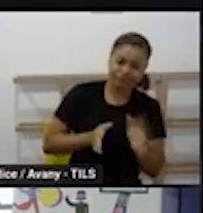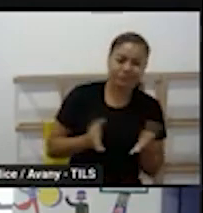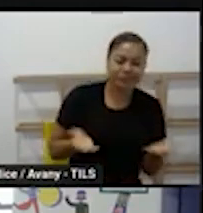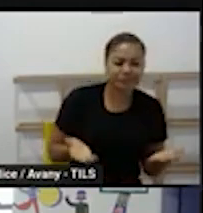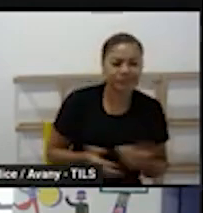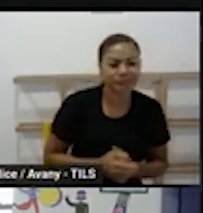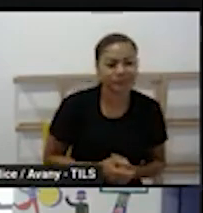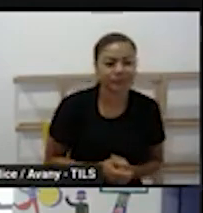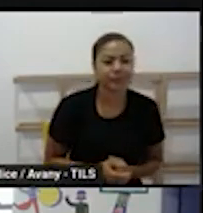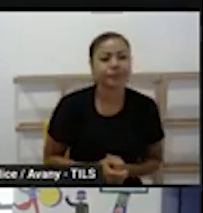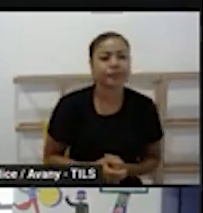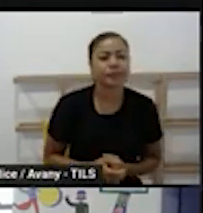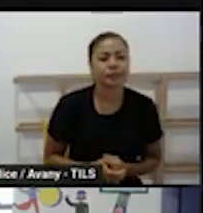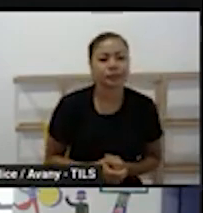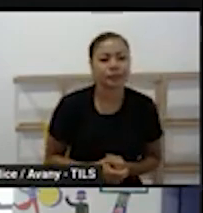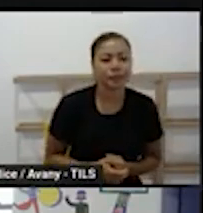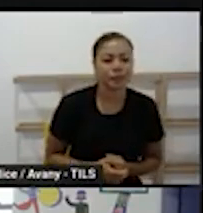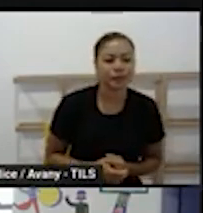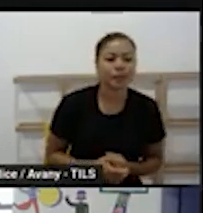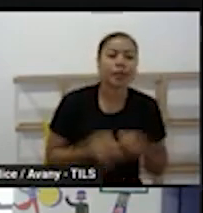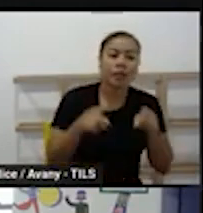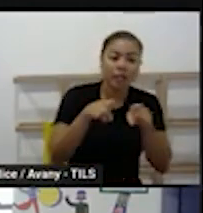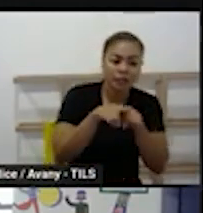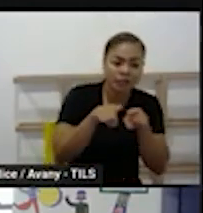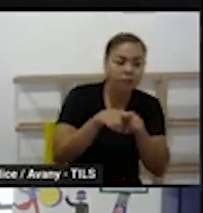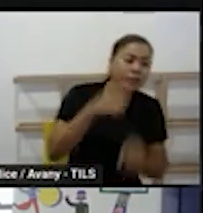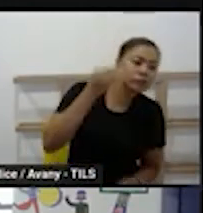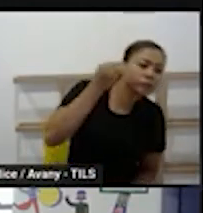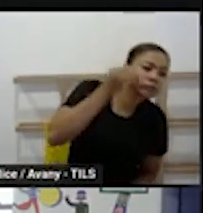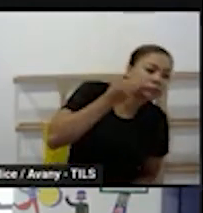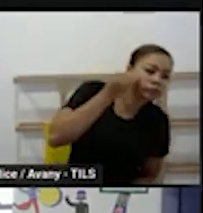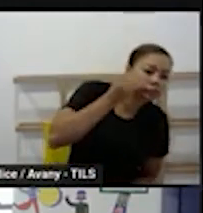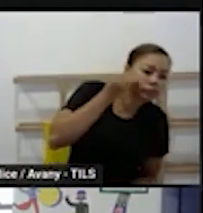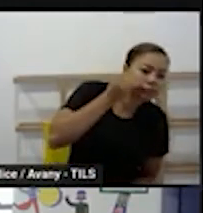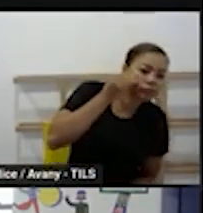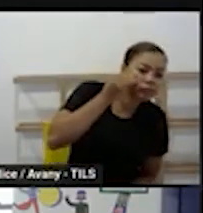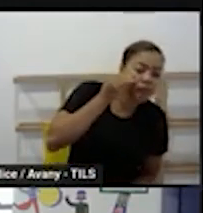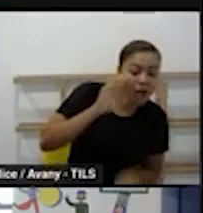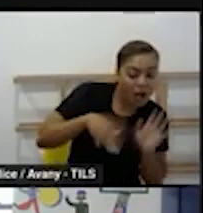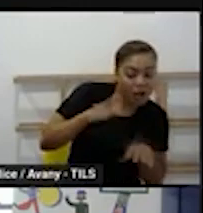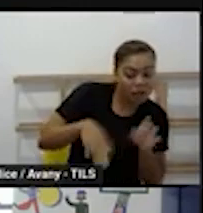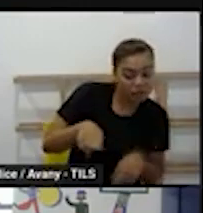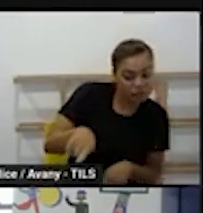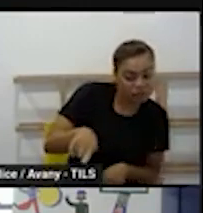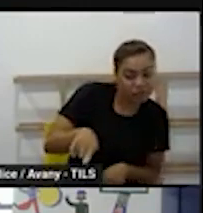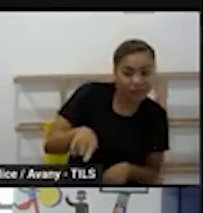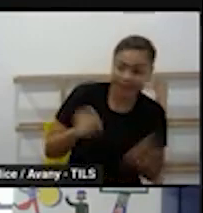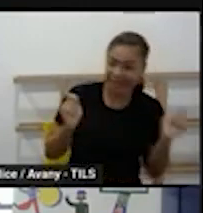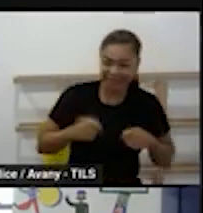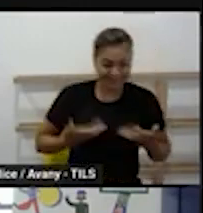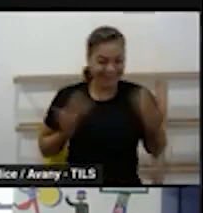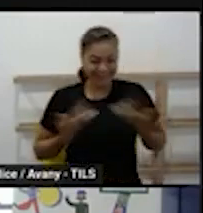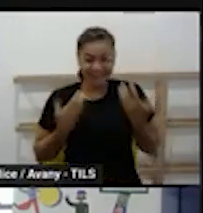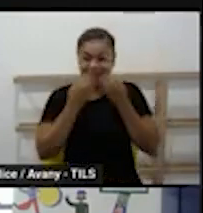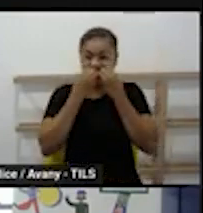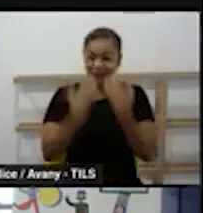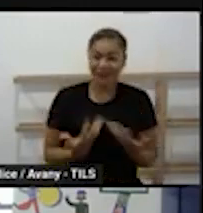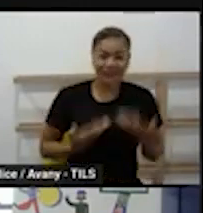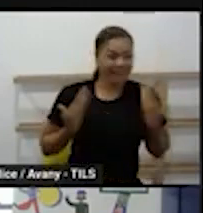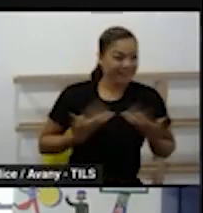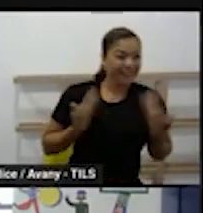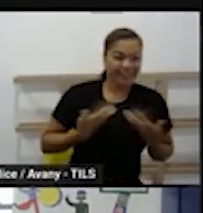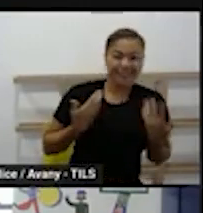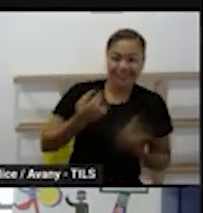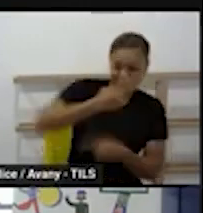né realizar a experiência talvez que ela considere a mais divertida naquele momento então ela se acalma e